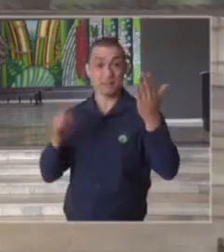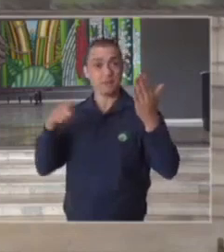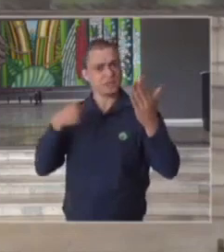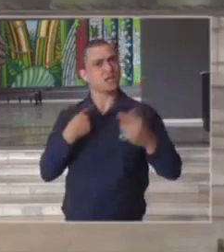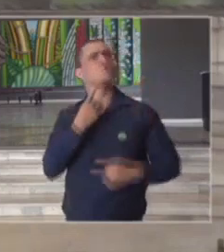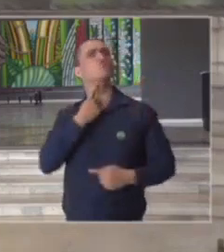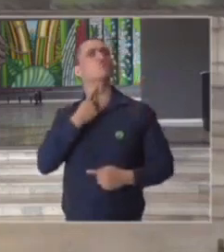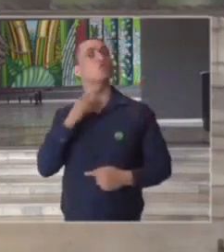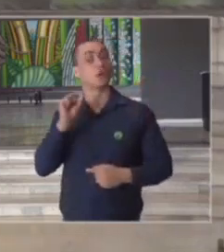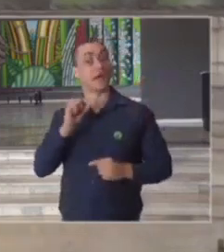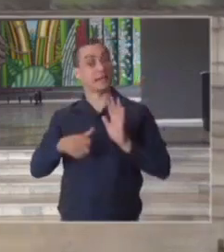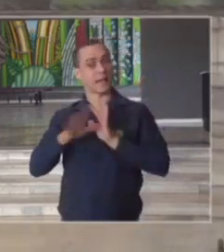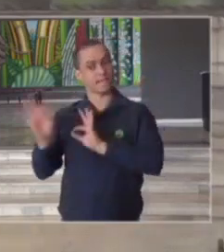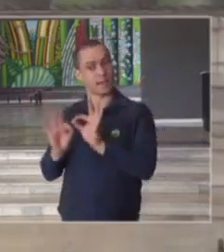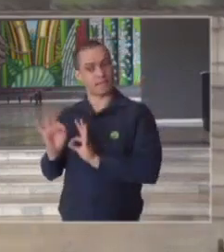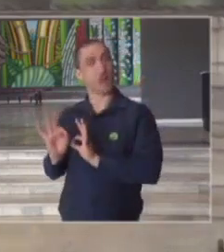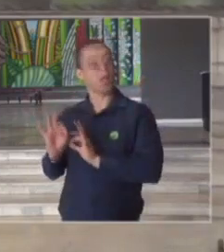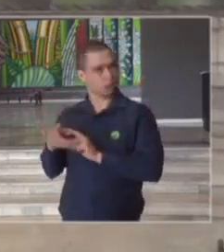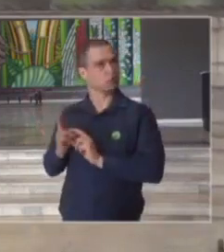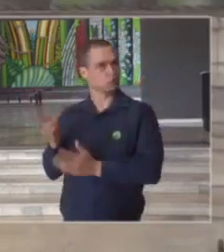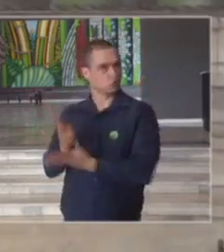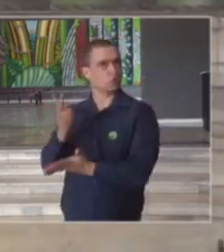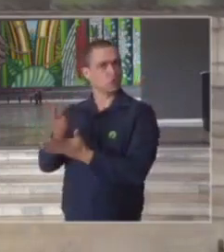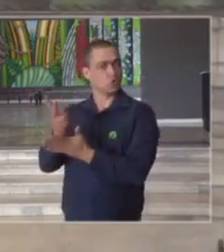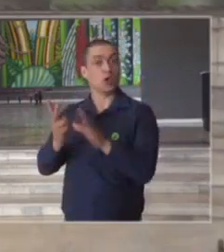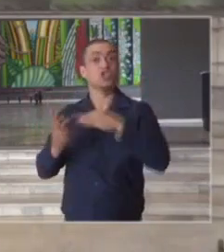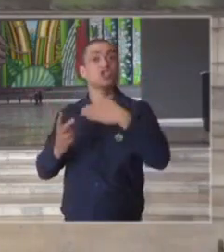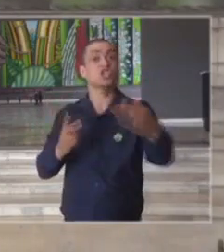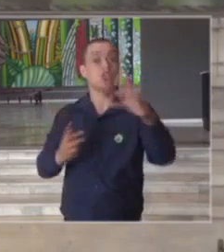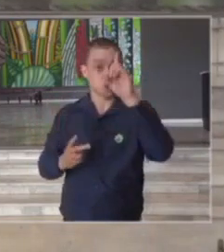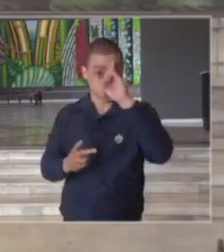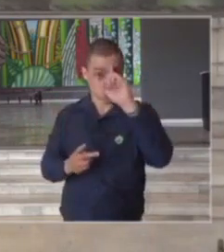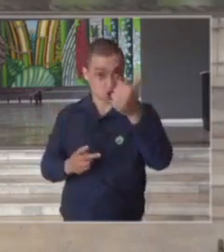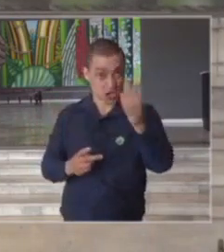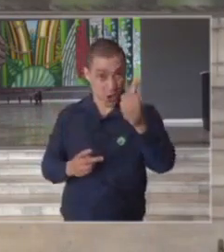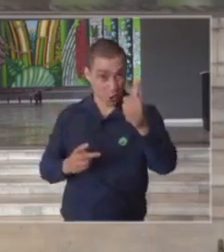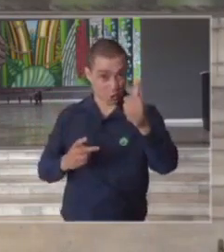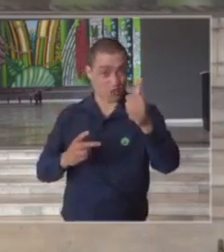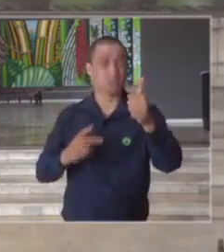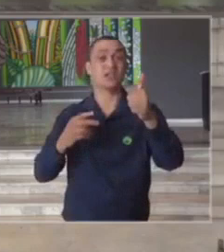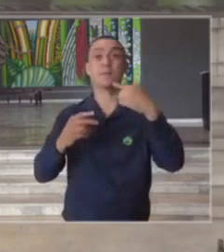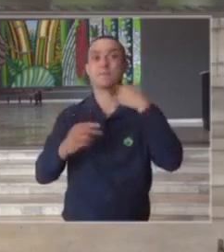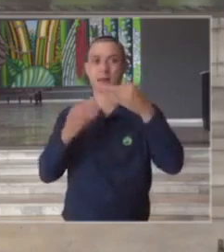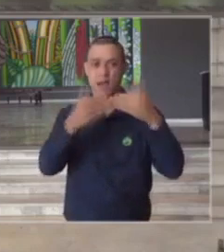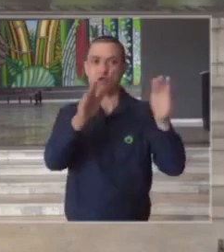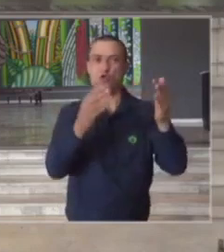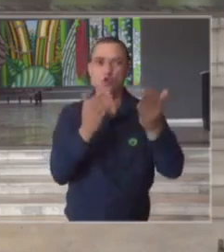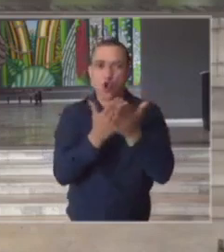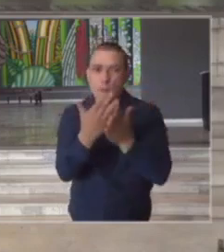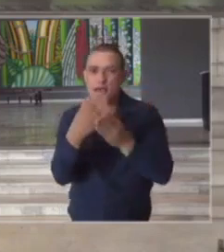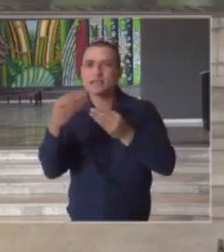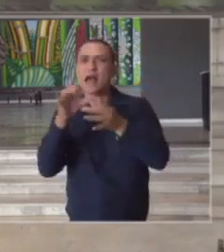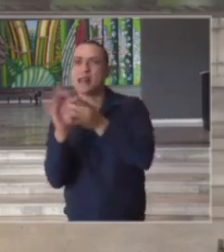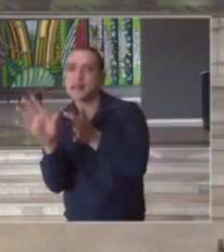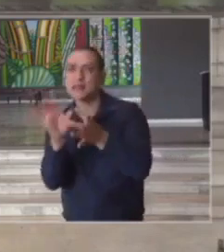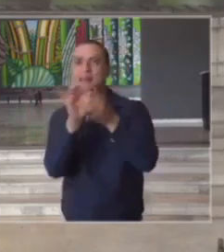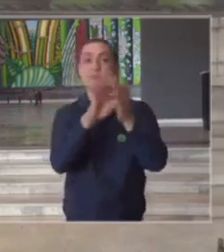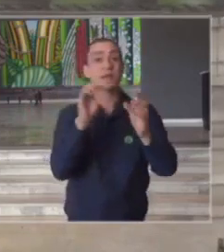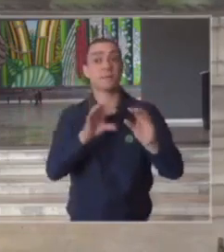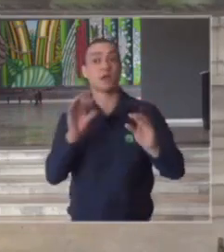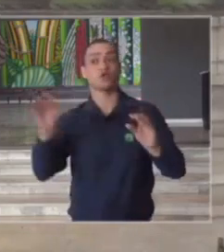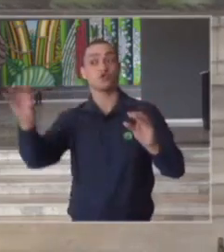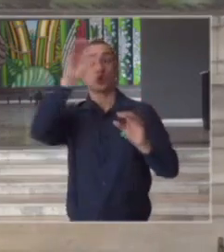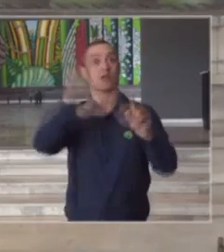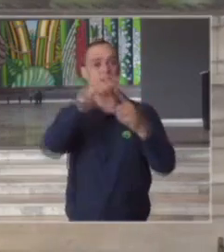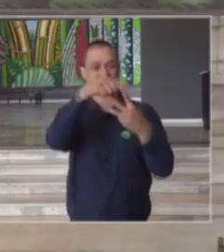a intenção e esta se mantém de flexibilizar a quarentena porém de acordo com o local com a região e